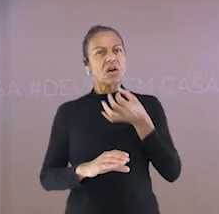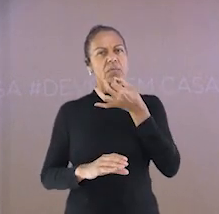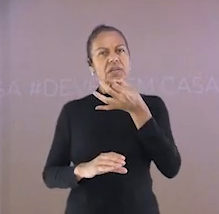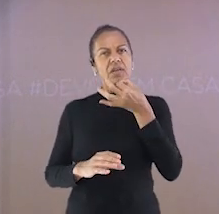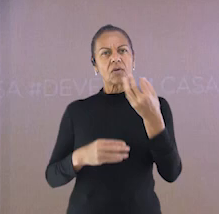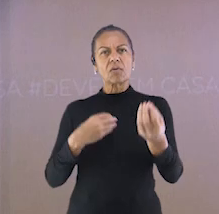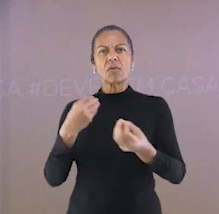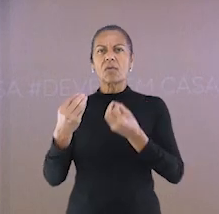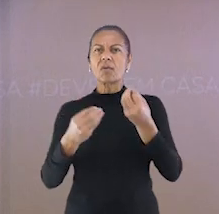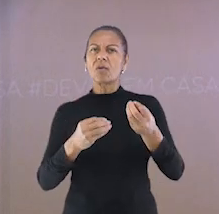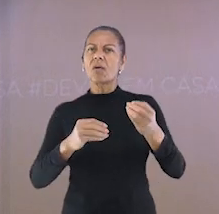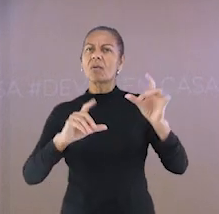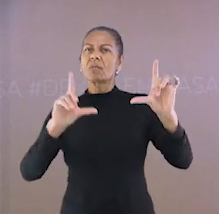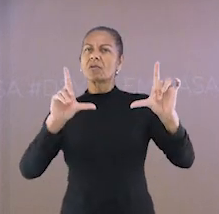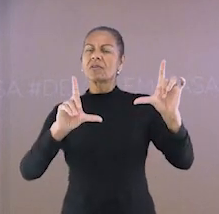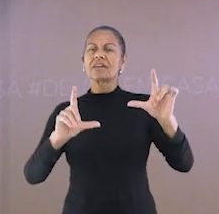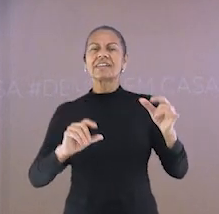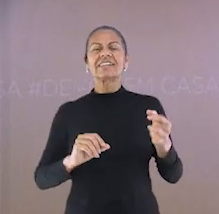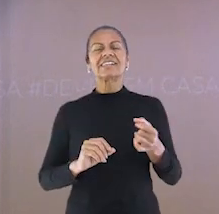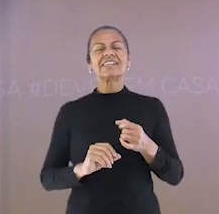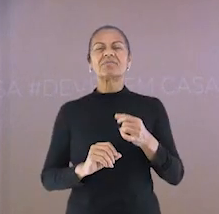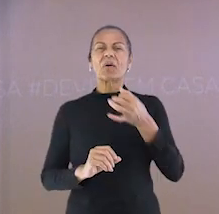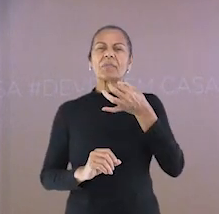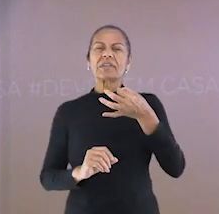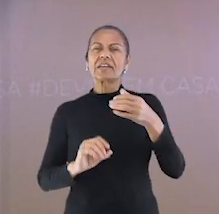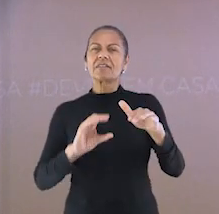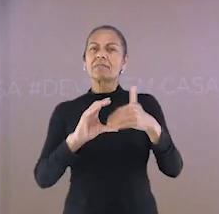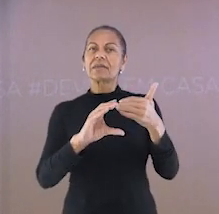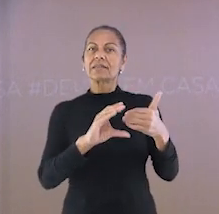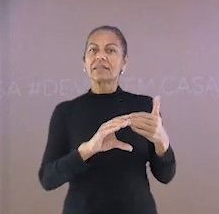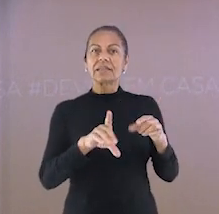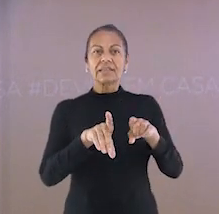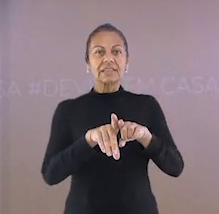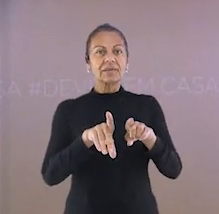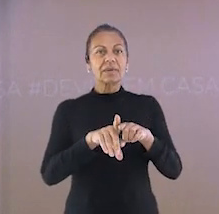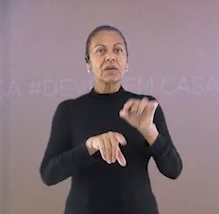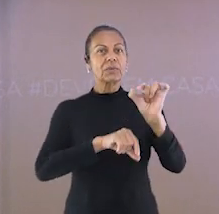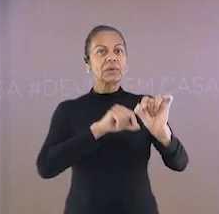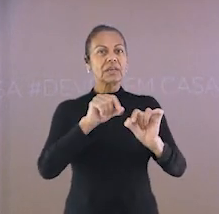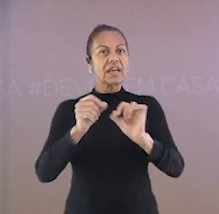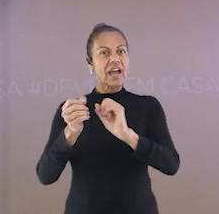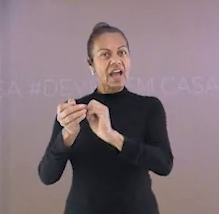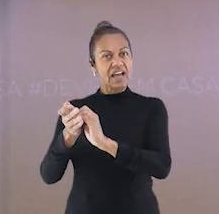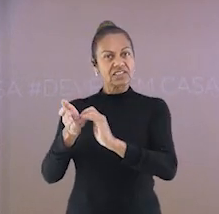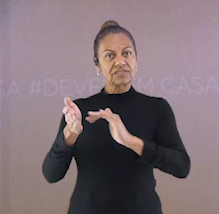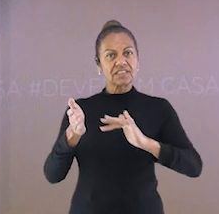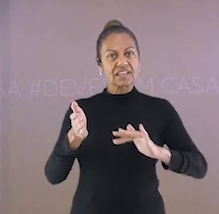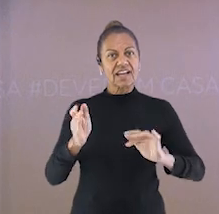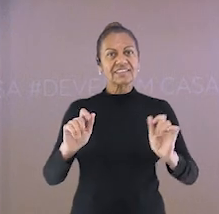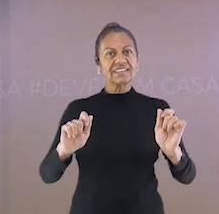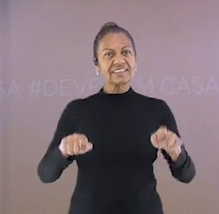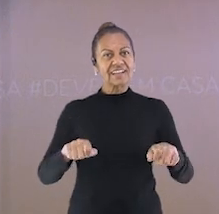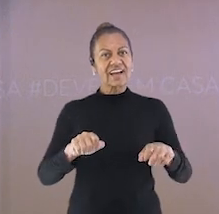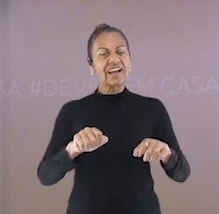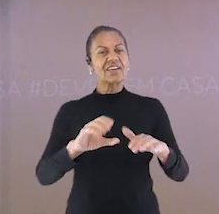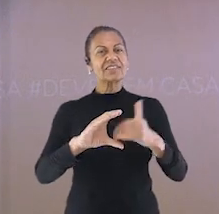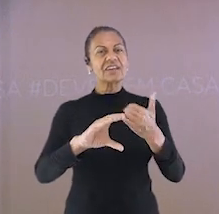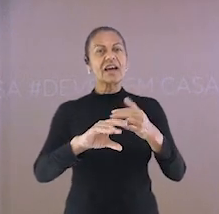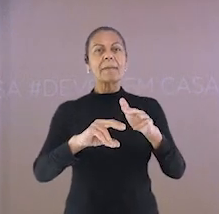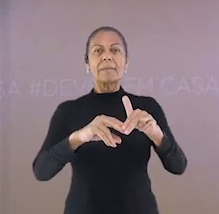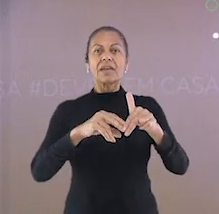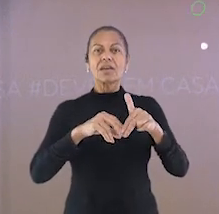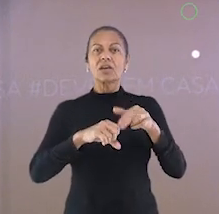programa. Adoraria ter essa devolutiva. E lembre-se que agora você pode nos enviar suas atividades para o nosso